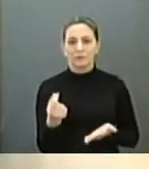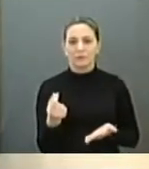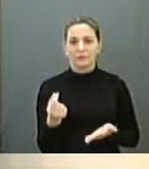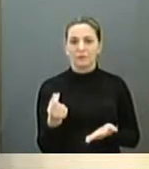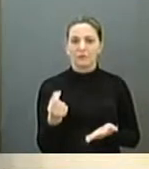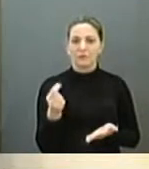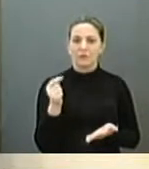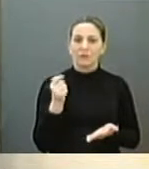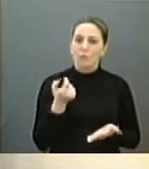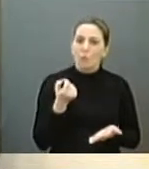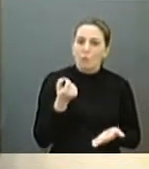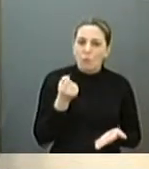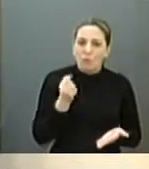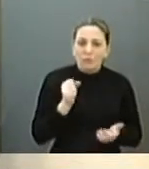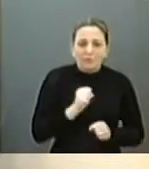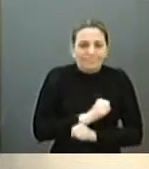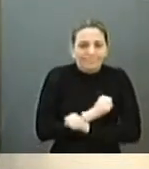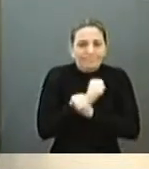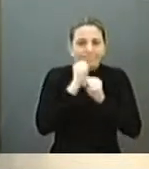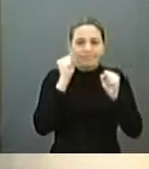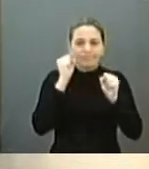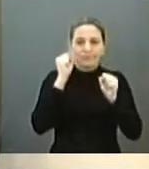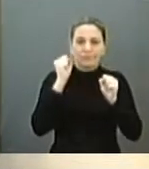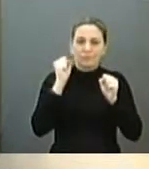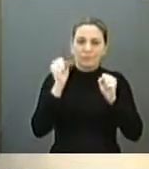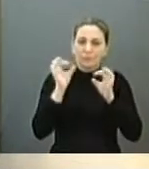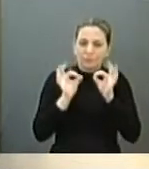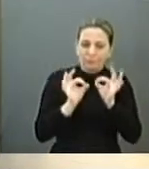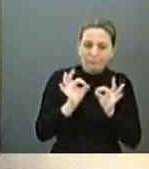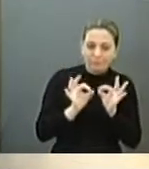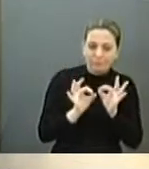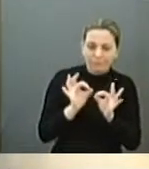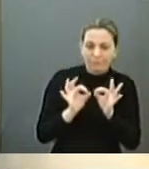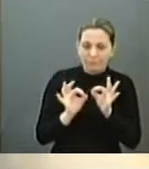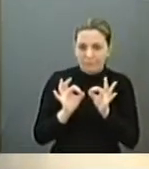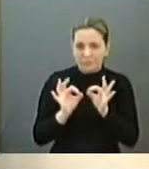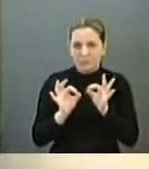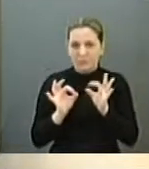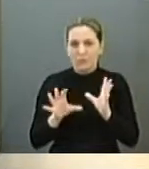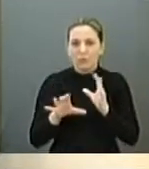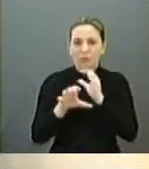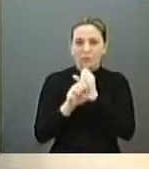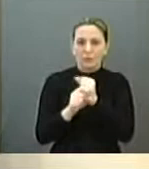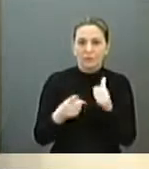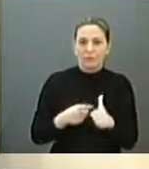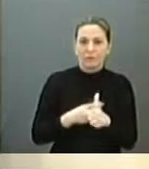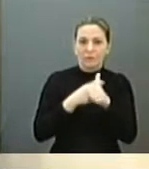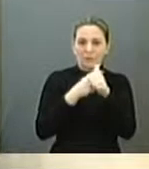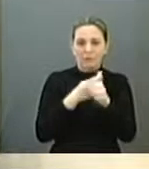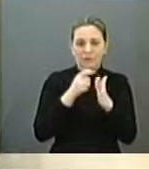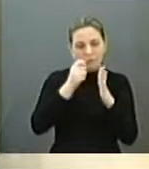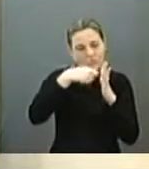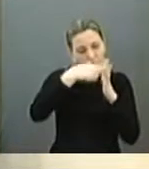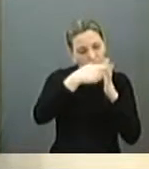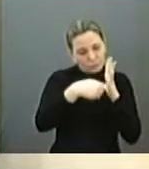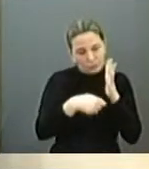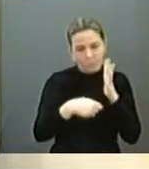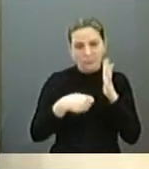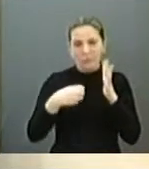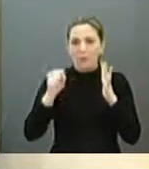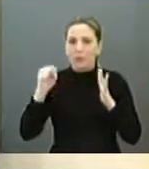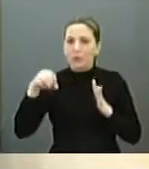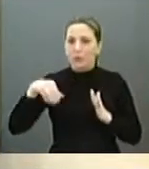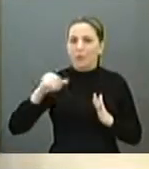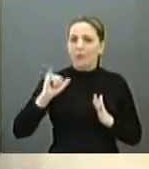é quase impossível controlar um acúmulo de dívida mensal em torno de